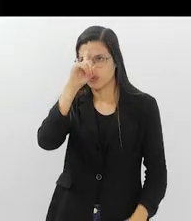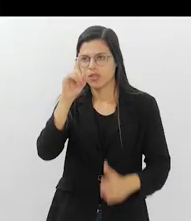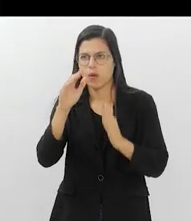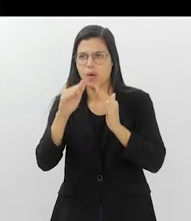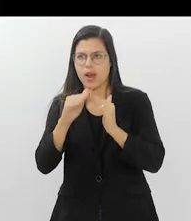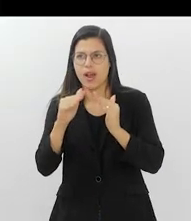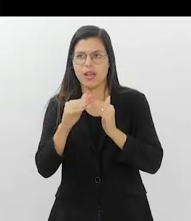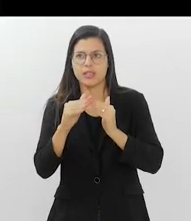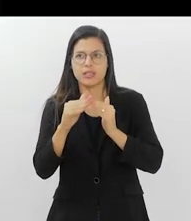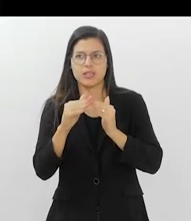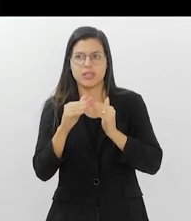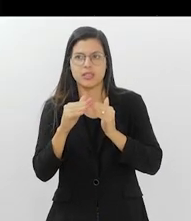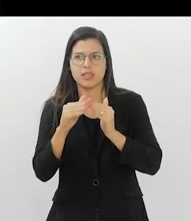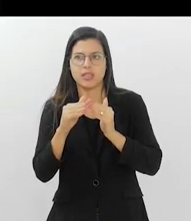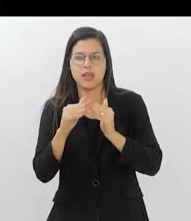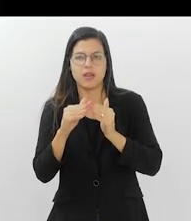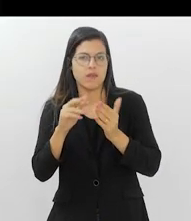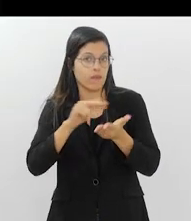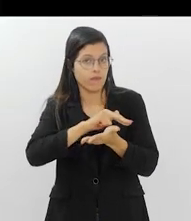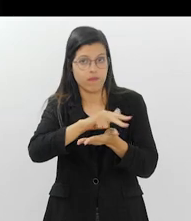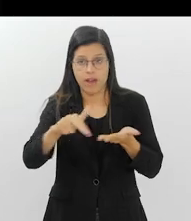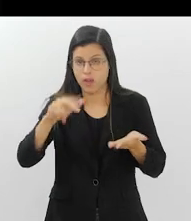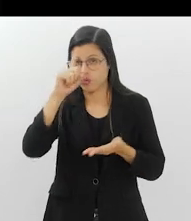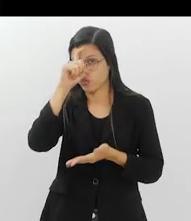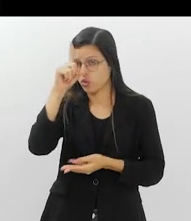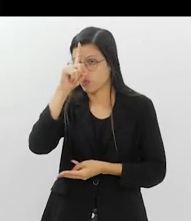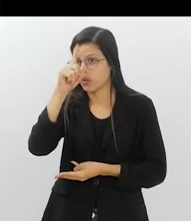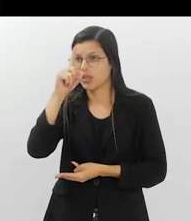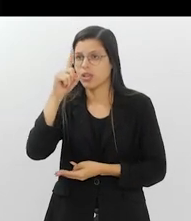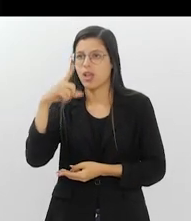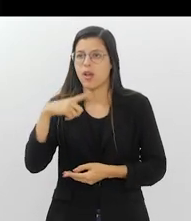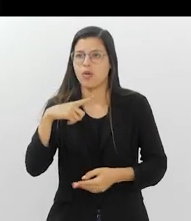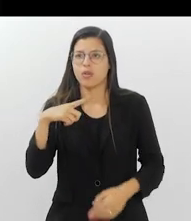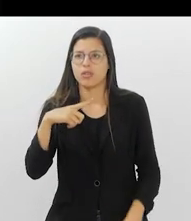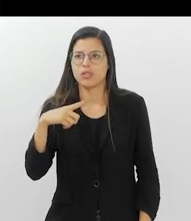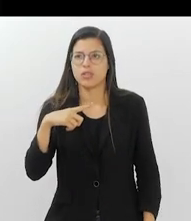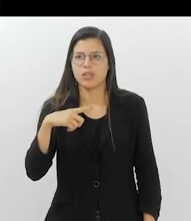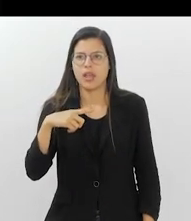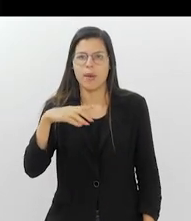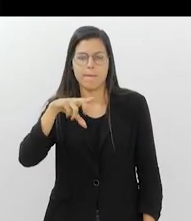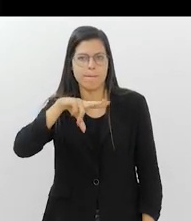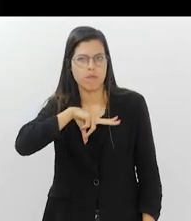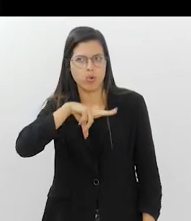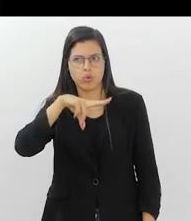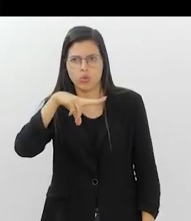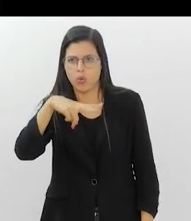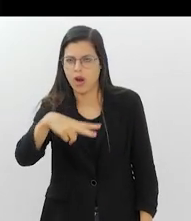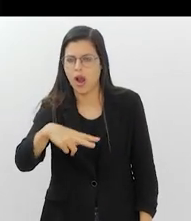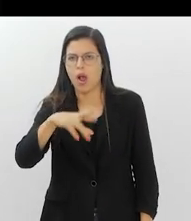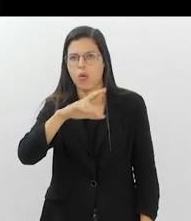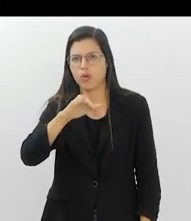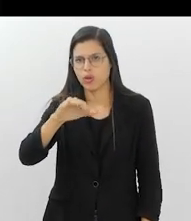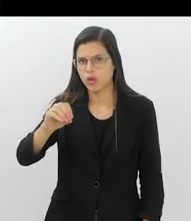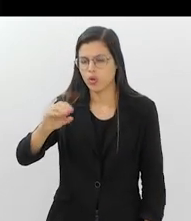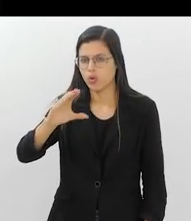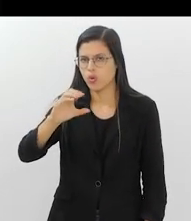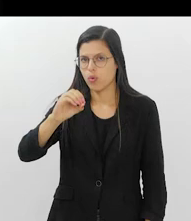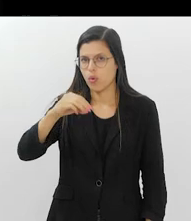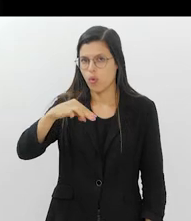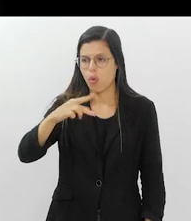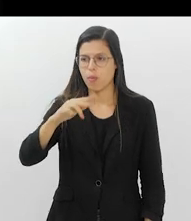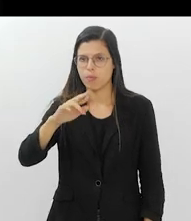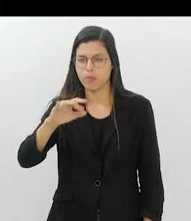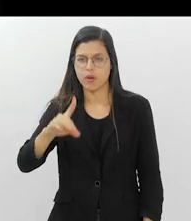Casa é um conjunto de hospitais. Temos o Hospital Casa Portugal, no Rio Cumprido, tem o Hospital Casa São